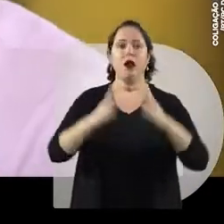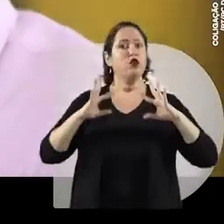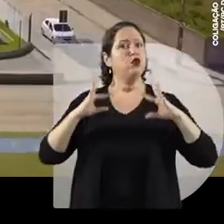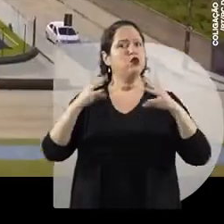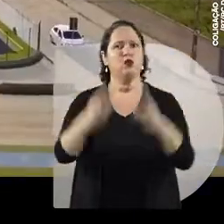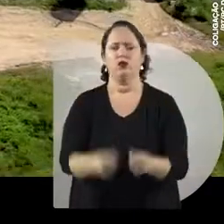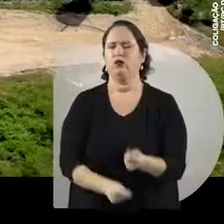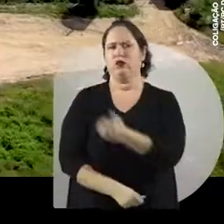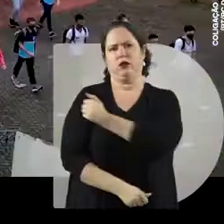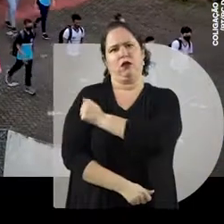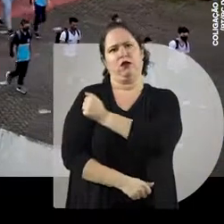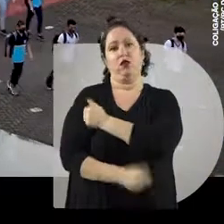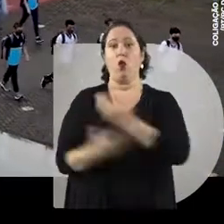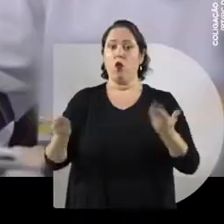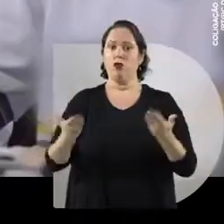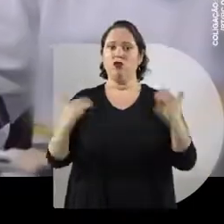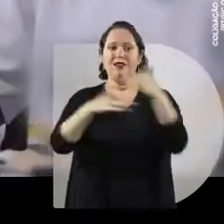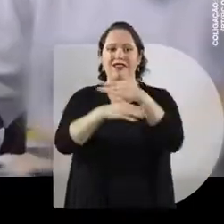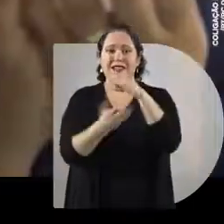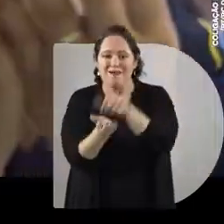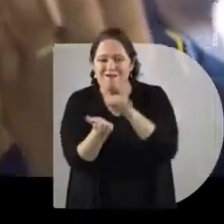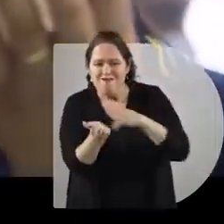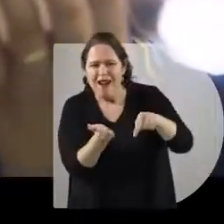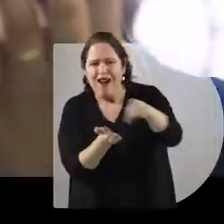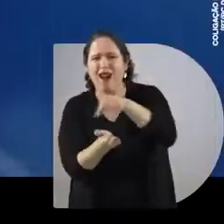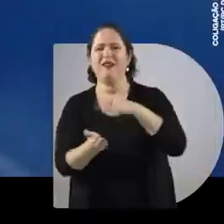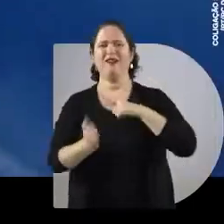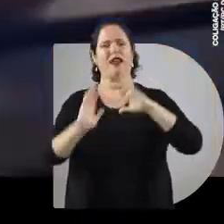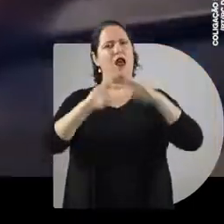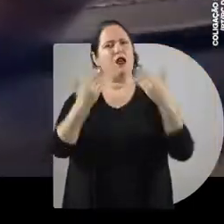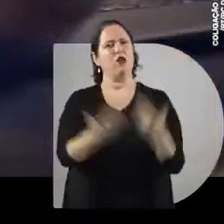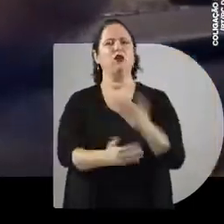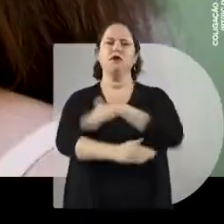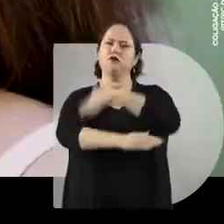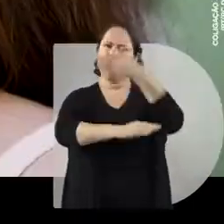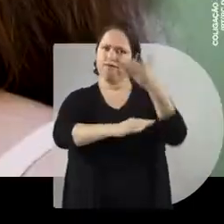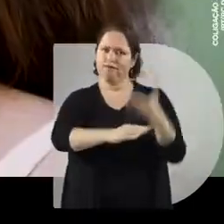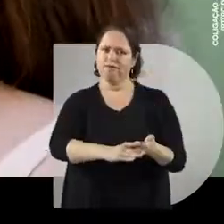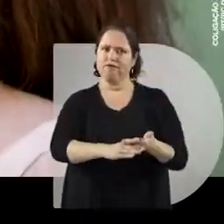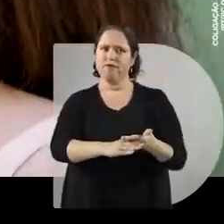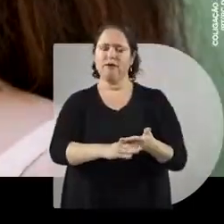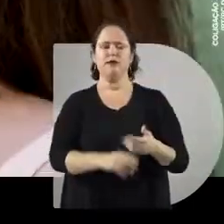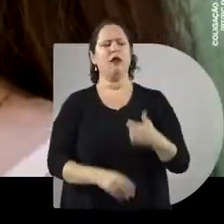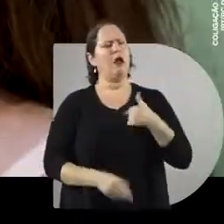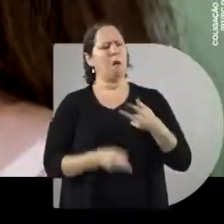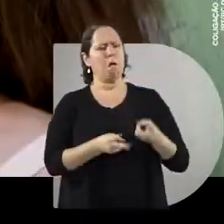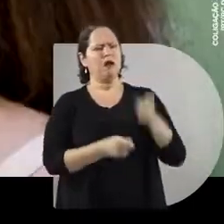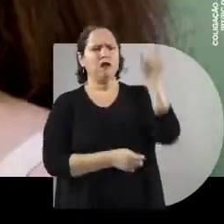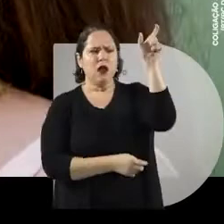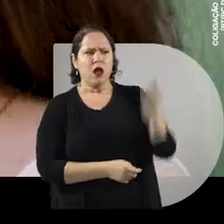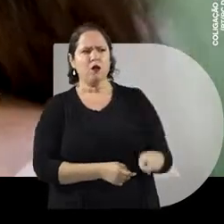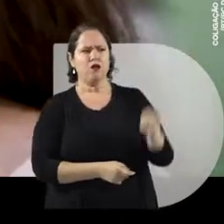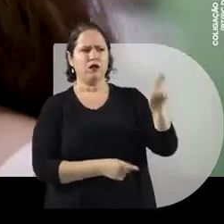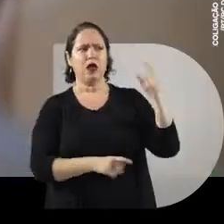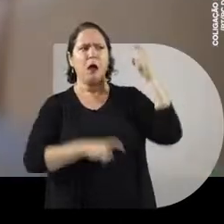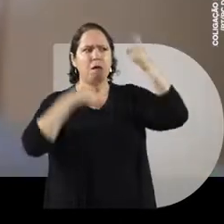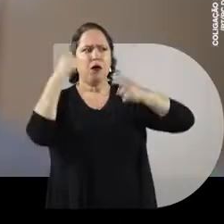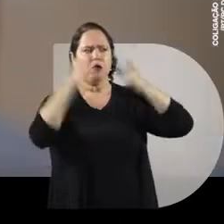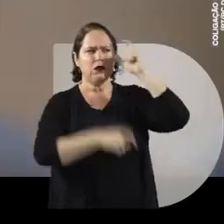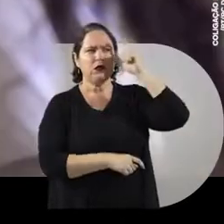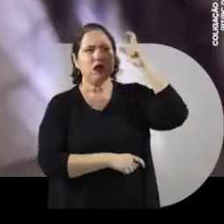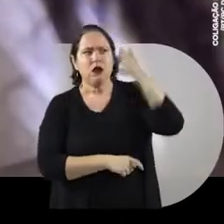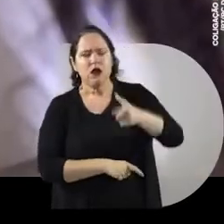integral para todo mundo. Hoje, toda cidade do estado de Pernambuco tem uma escola em tempo integral. Você está se preocupando para quem é a